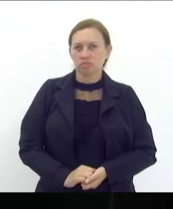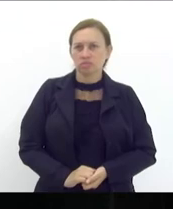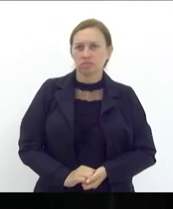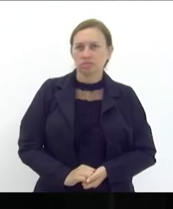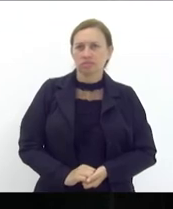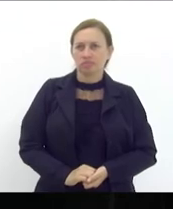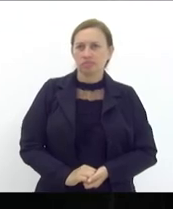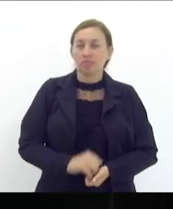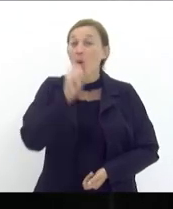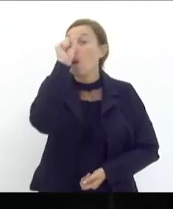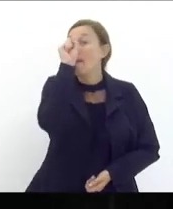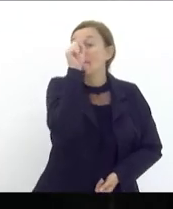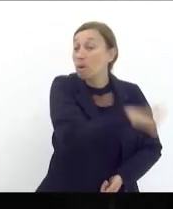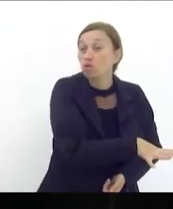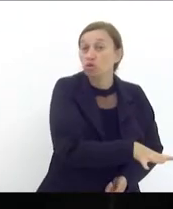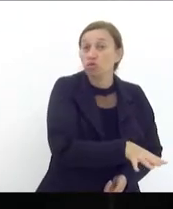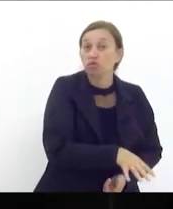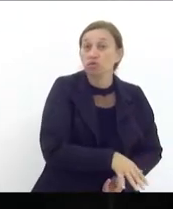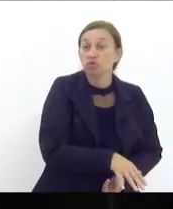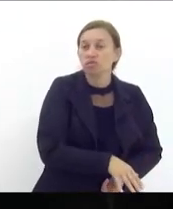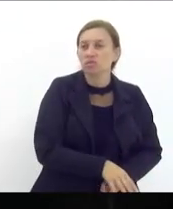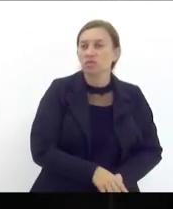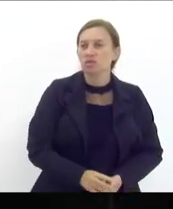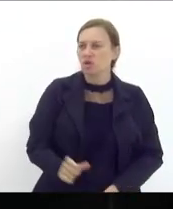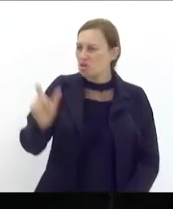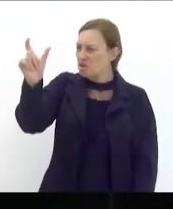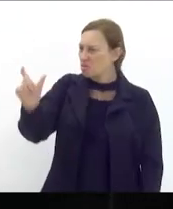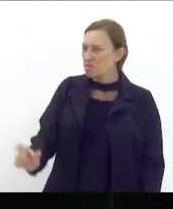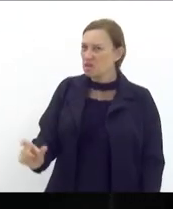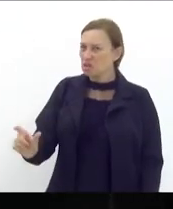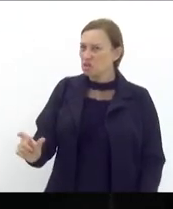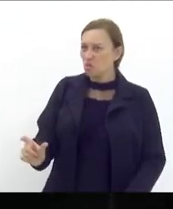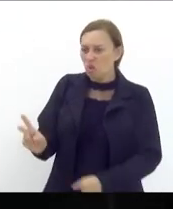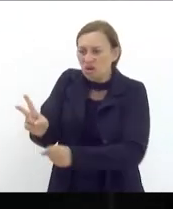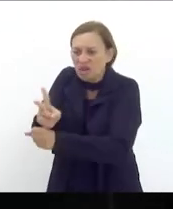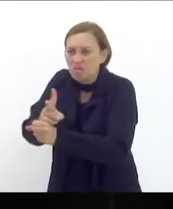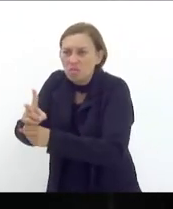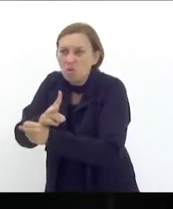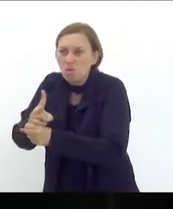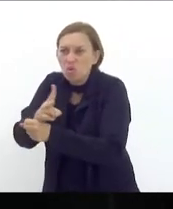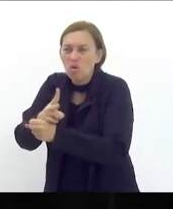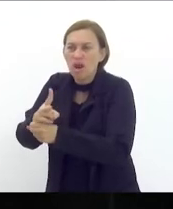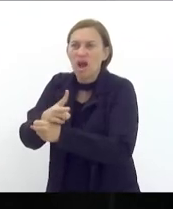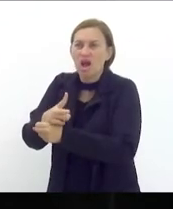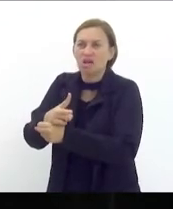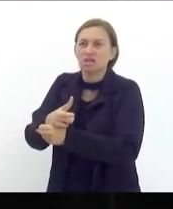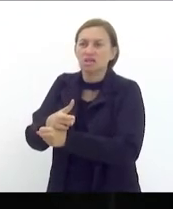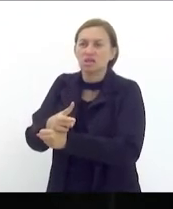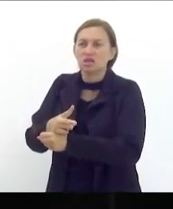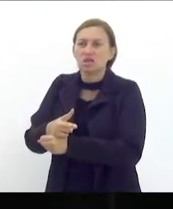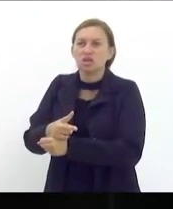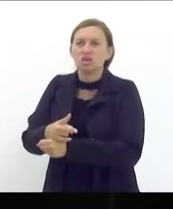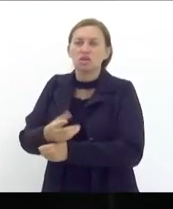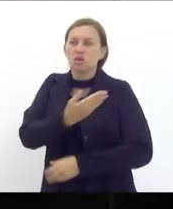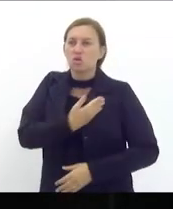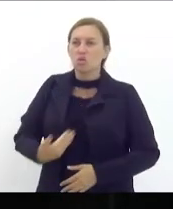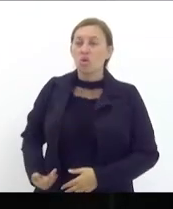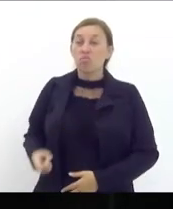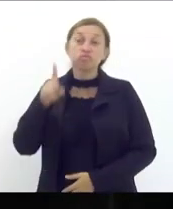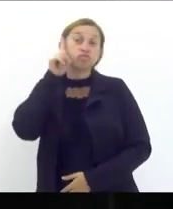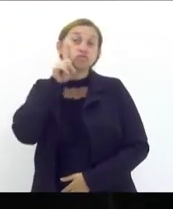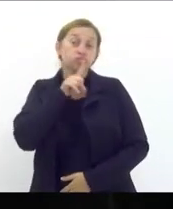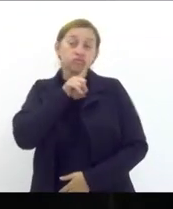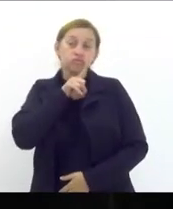isso é um absurdo alguém que está sendo procurado e que o governo americano está oferecendo